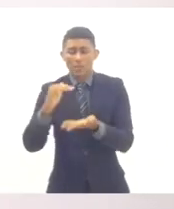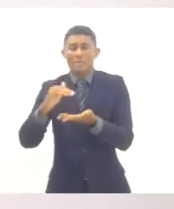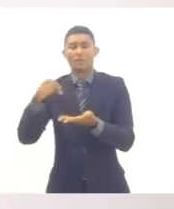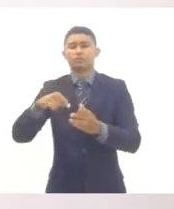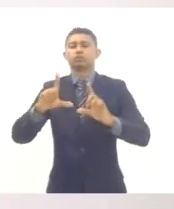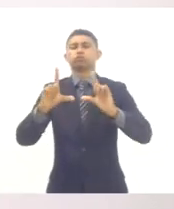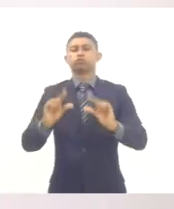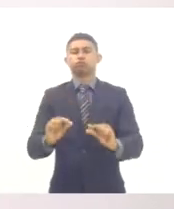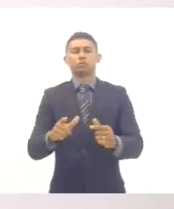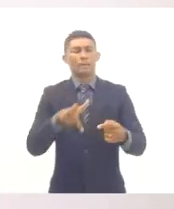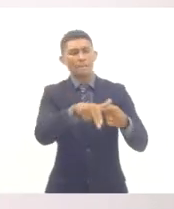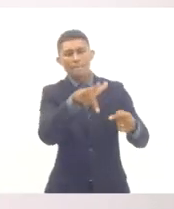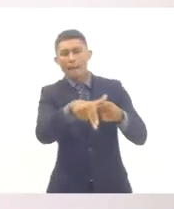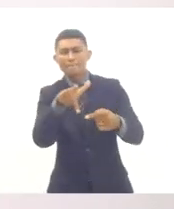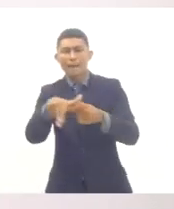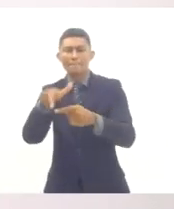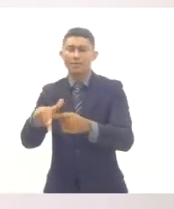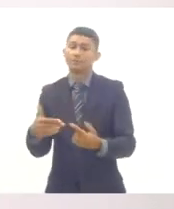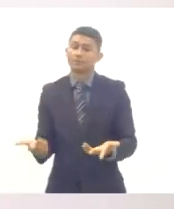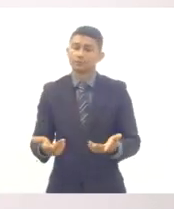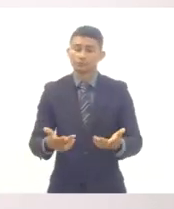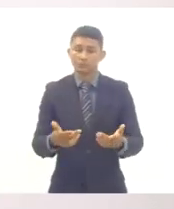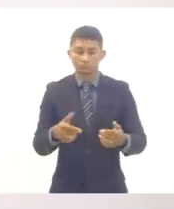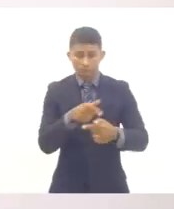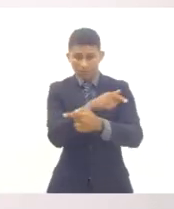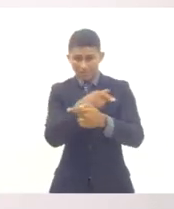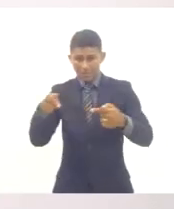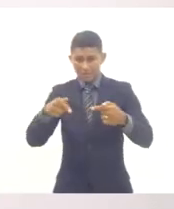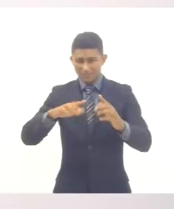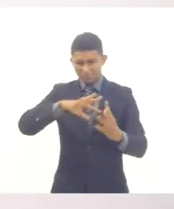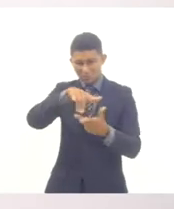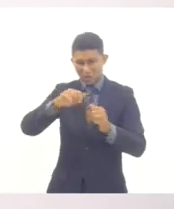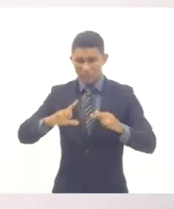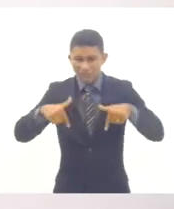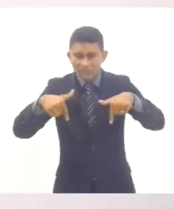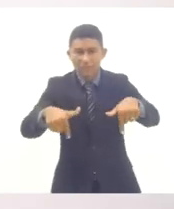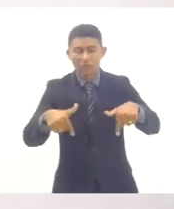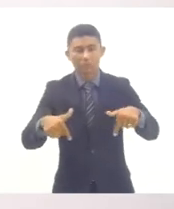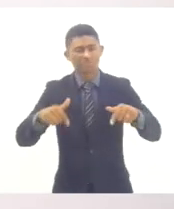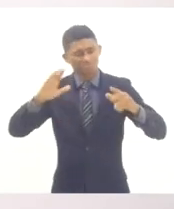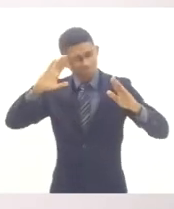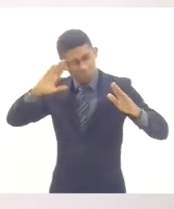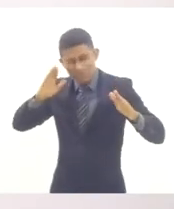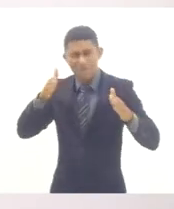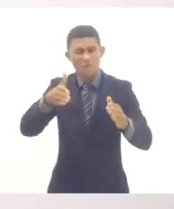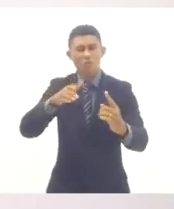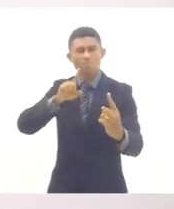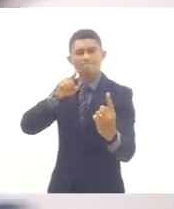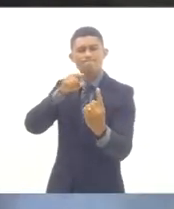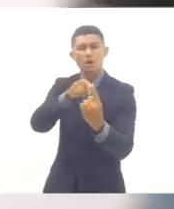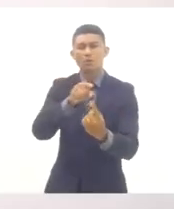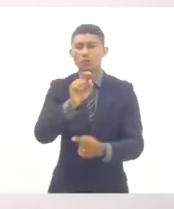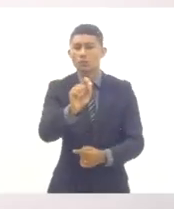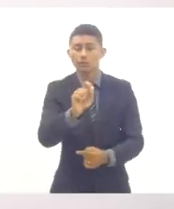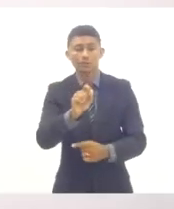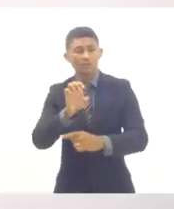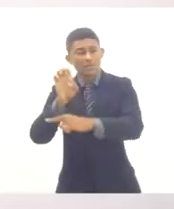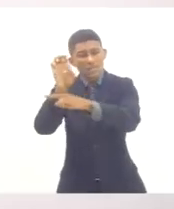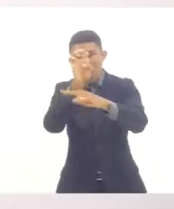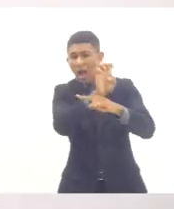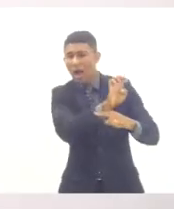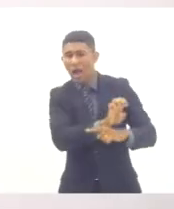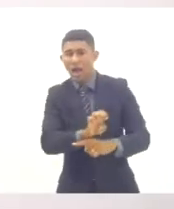Então, a Semana de Ação Mundial tem como principal meta pressionar Estados